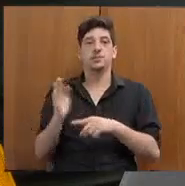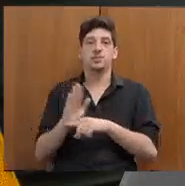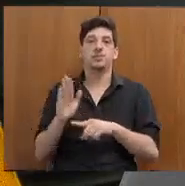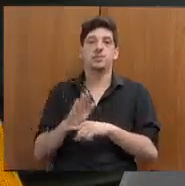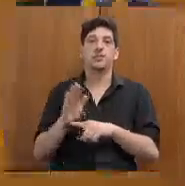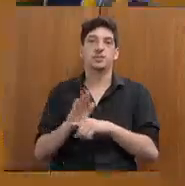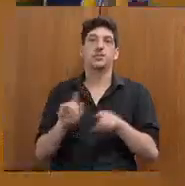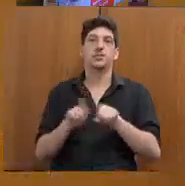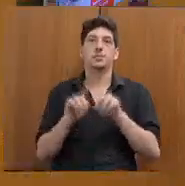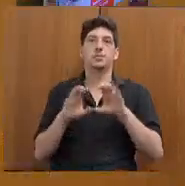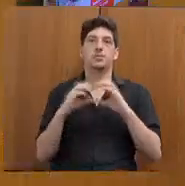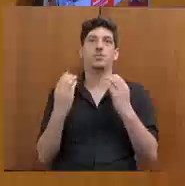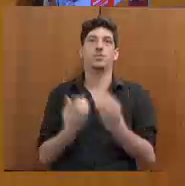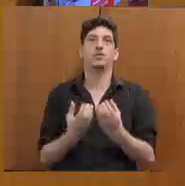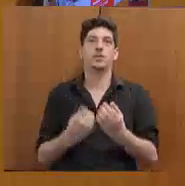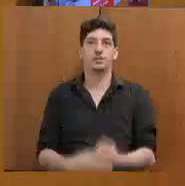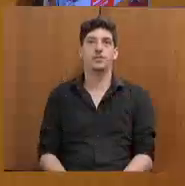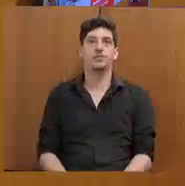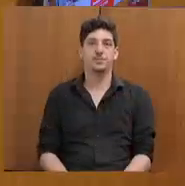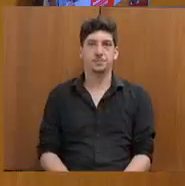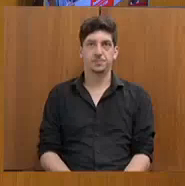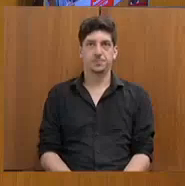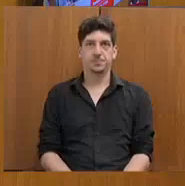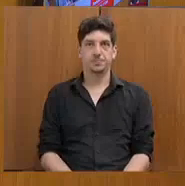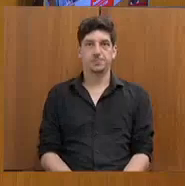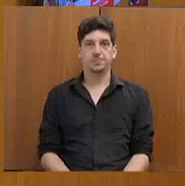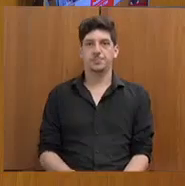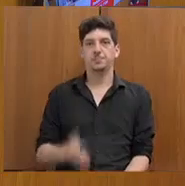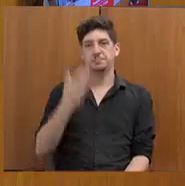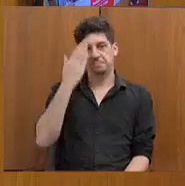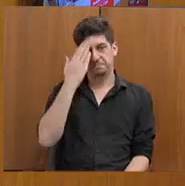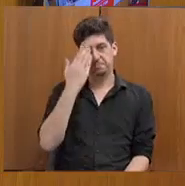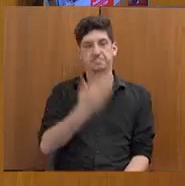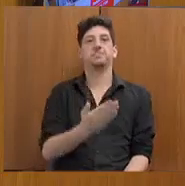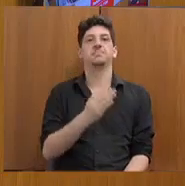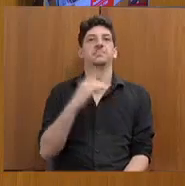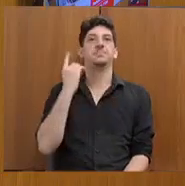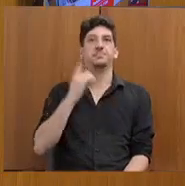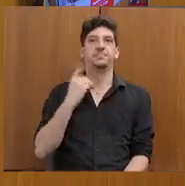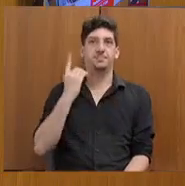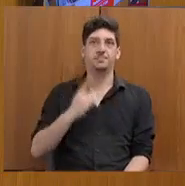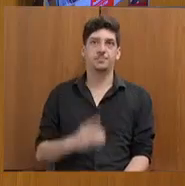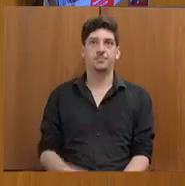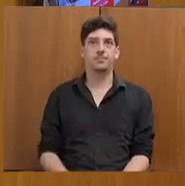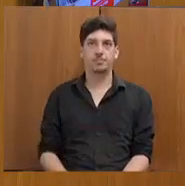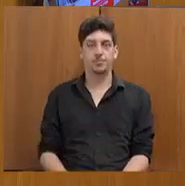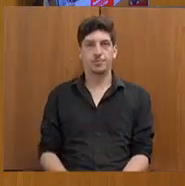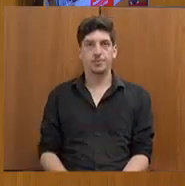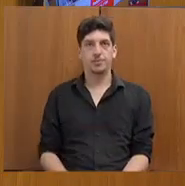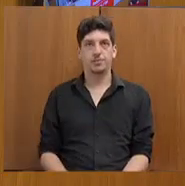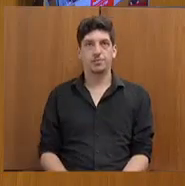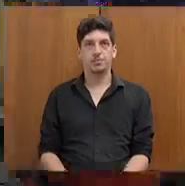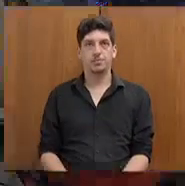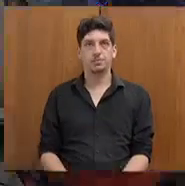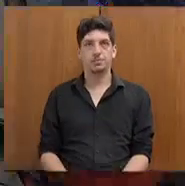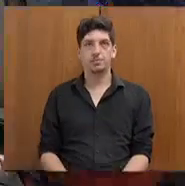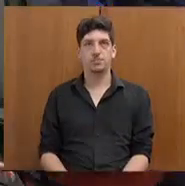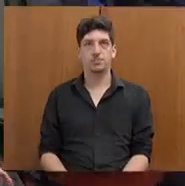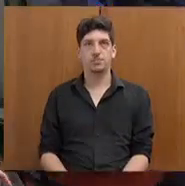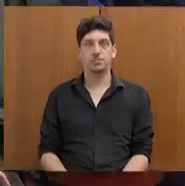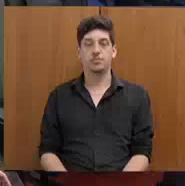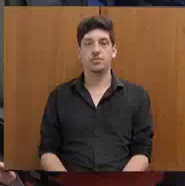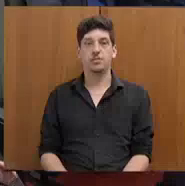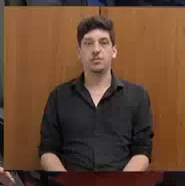conferência. Obrigada, deputada. Deputada, eu acabei de falar aqui que toda